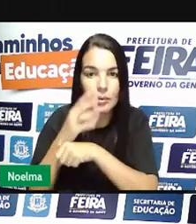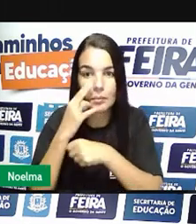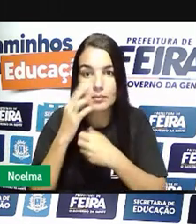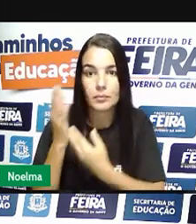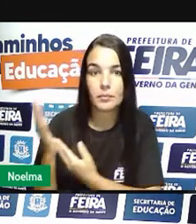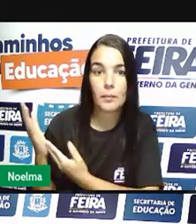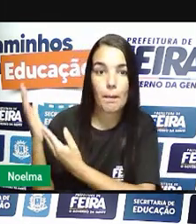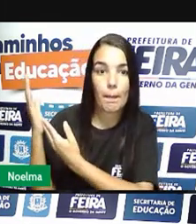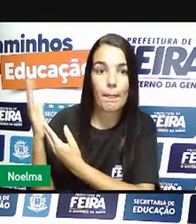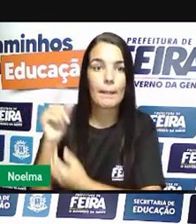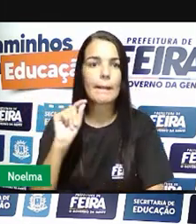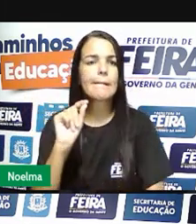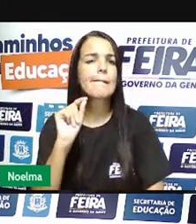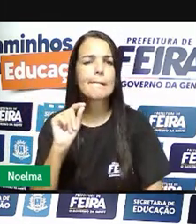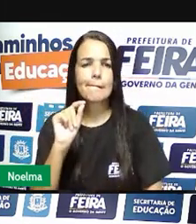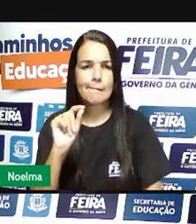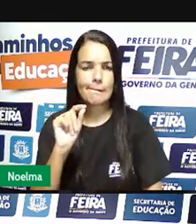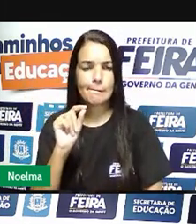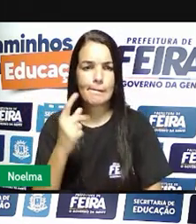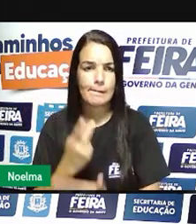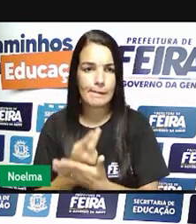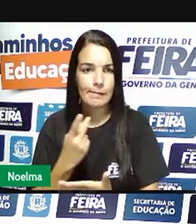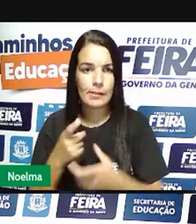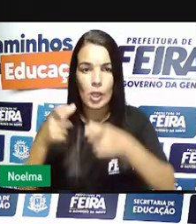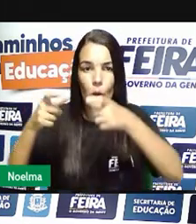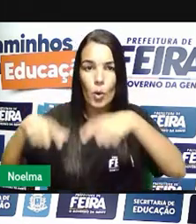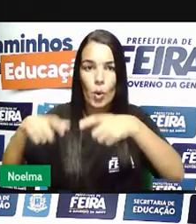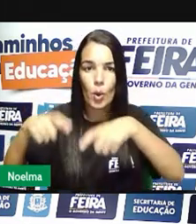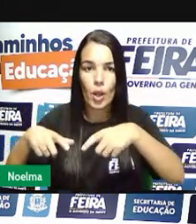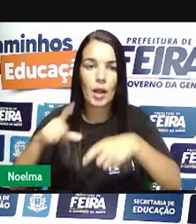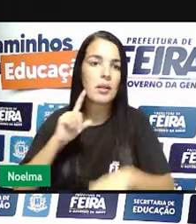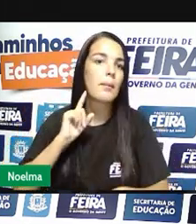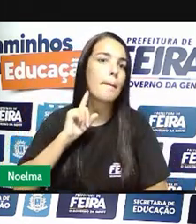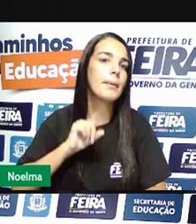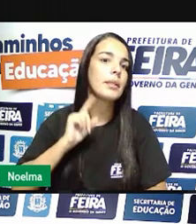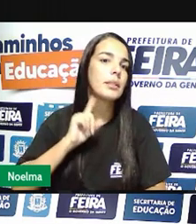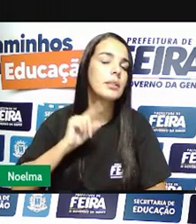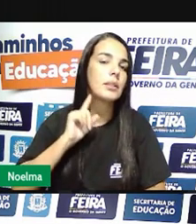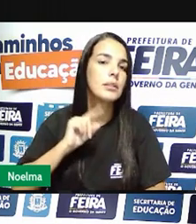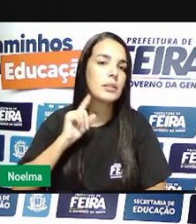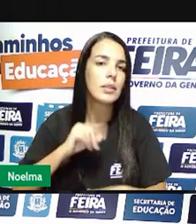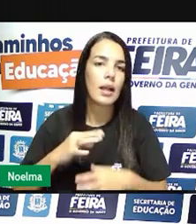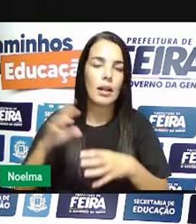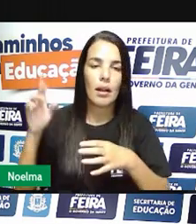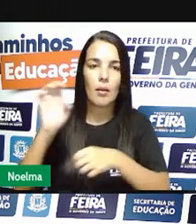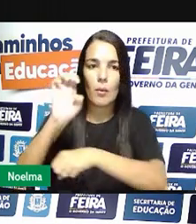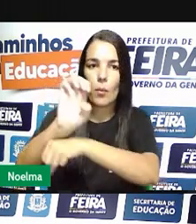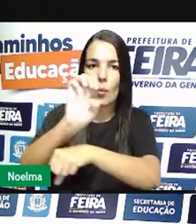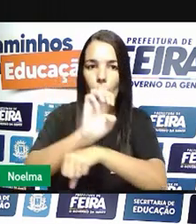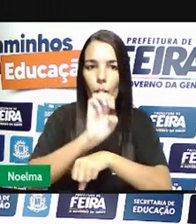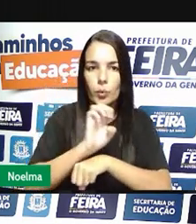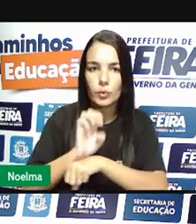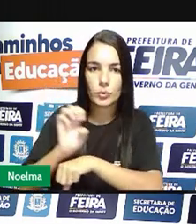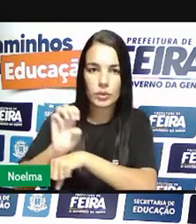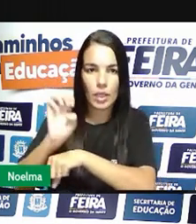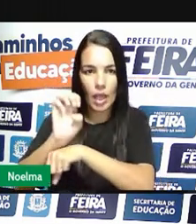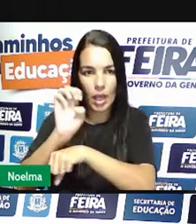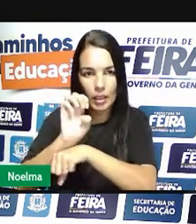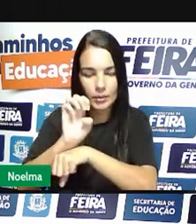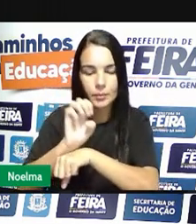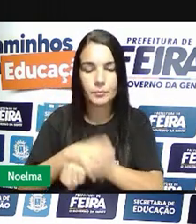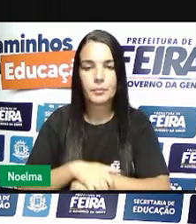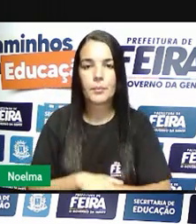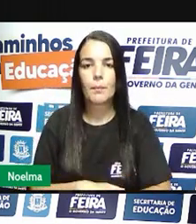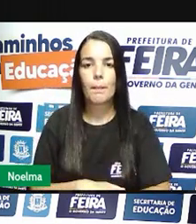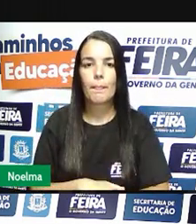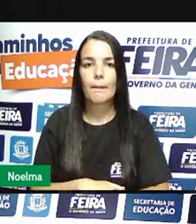O que foi a guerra dos emboabas? Ela aconteceu em Minas Gerais, como a Pro disse para vocês, nós vamos falar sobre três revoltas que